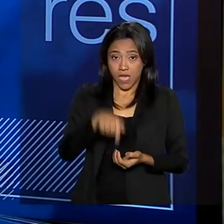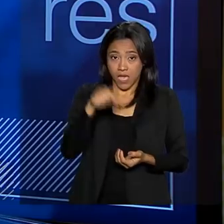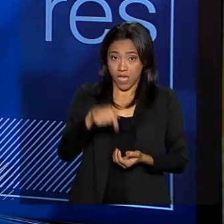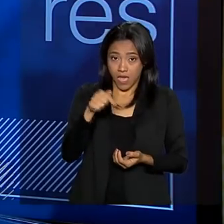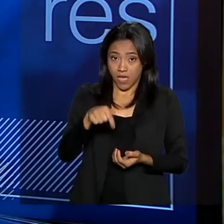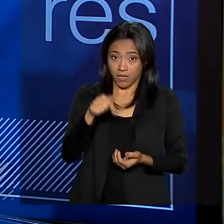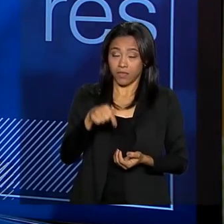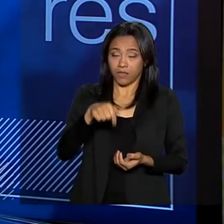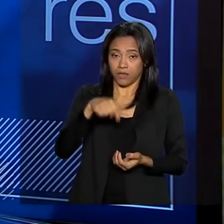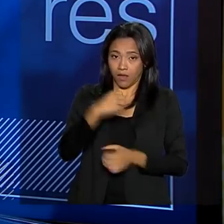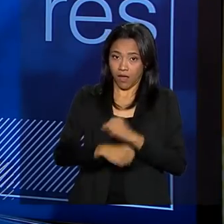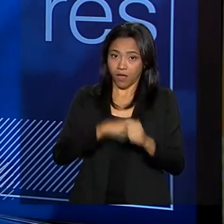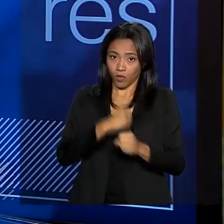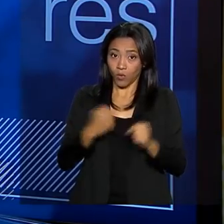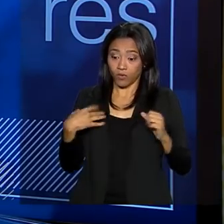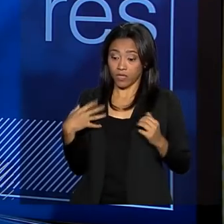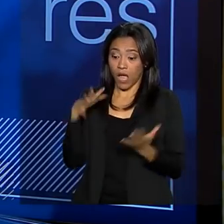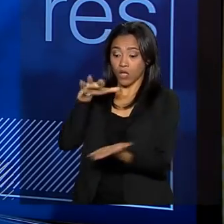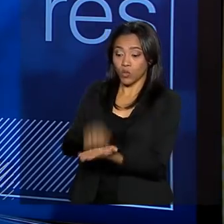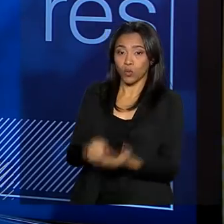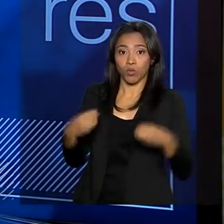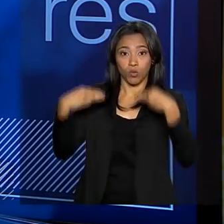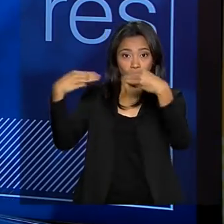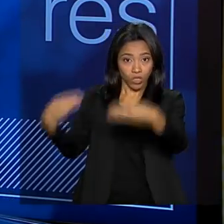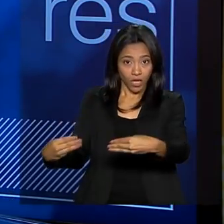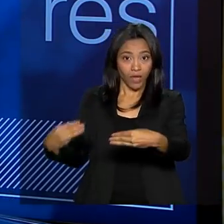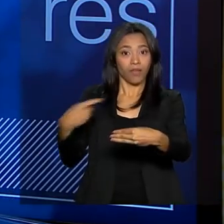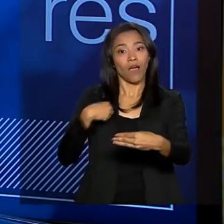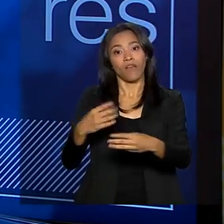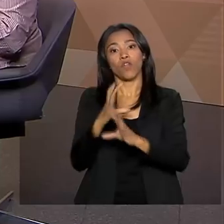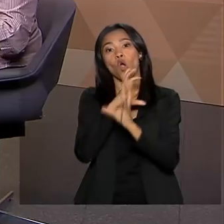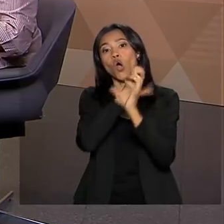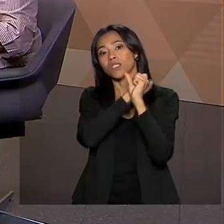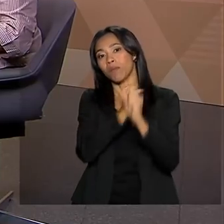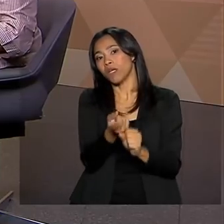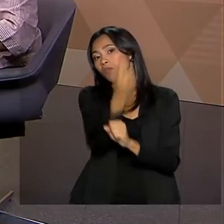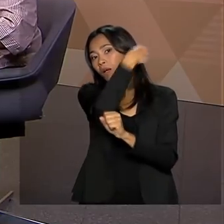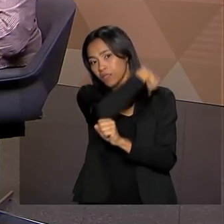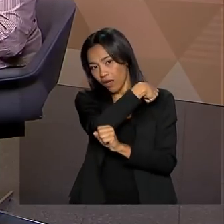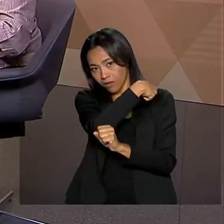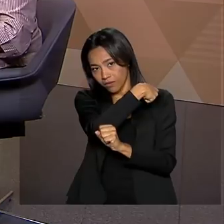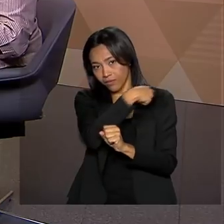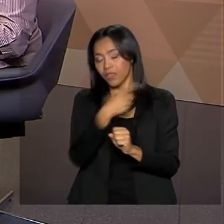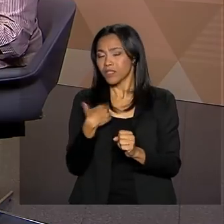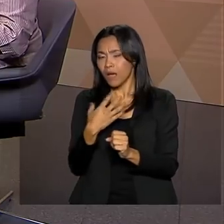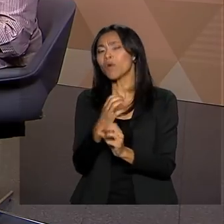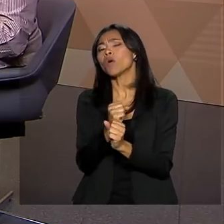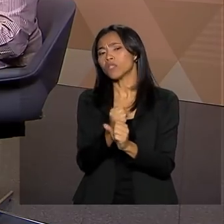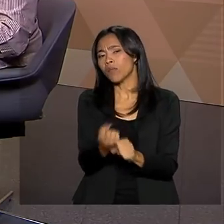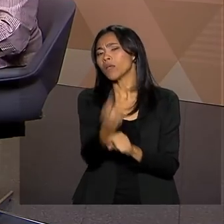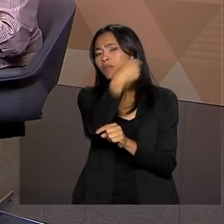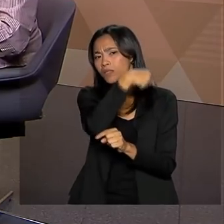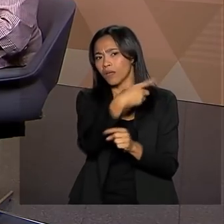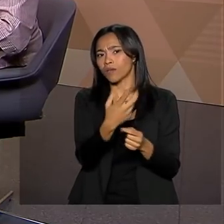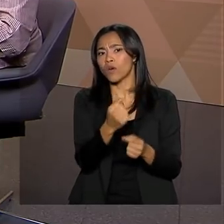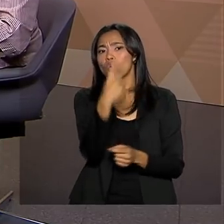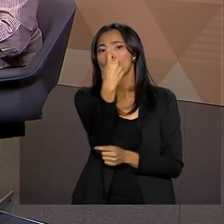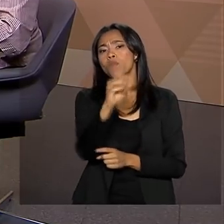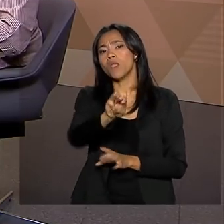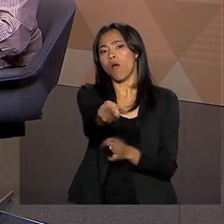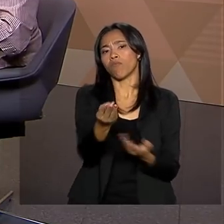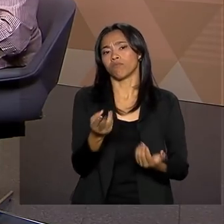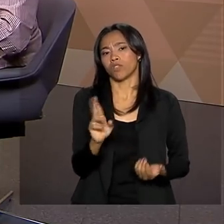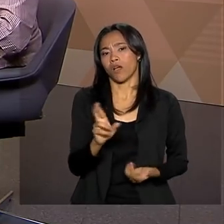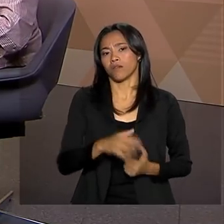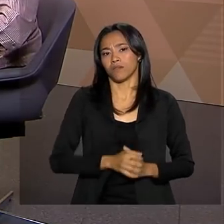Ministério e quando você herda o Ministério, você herda o orçamento anterior. Você sabe qual é orçamento da nossa Secretaria do Idoso para este ano? Um milhão de reais.